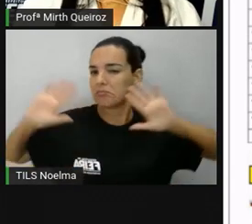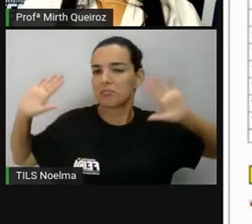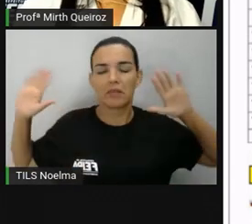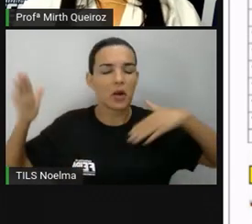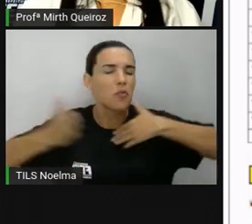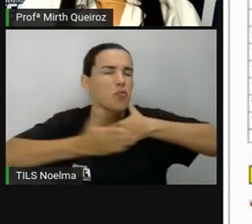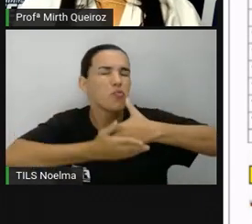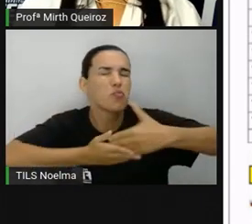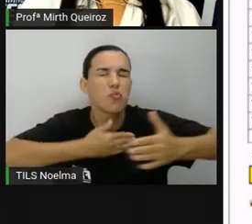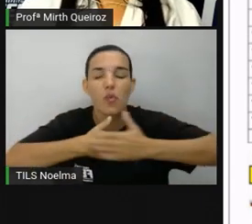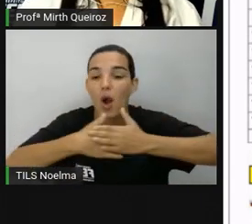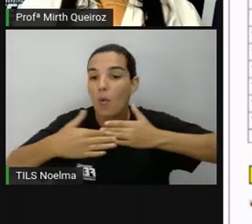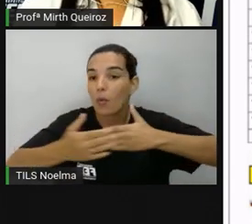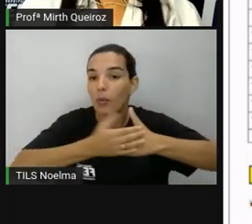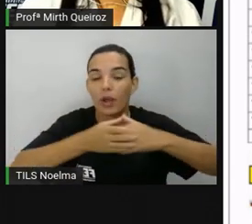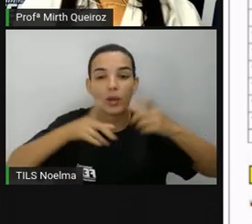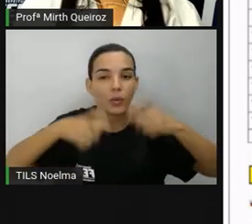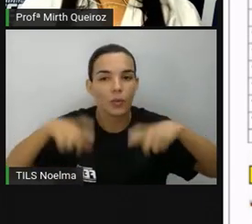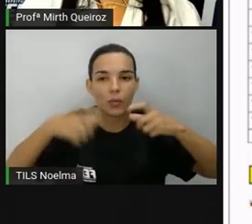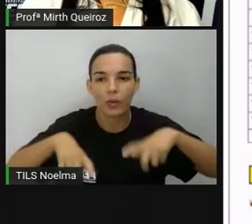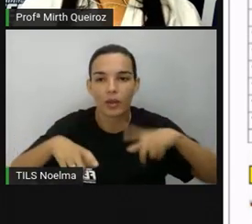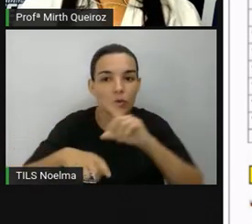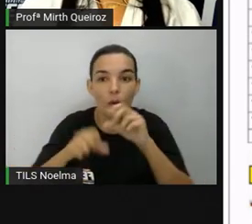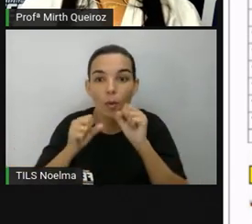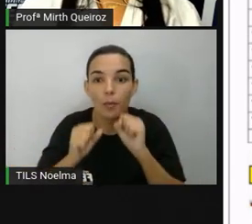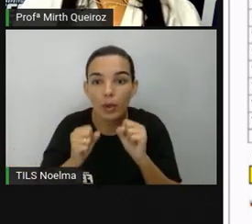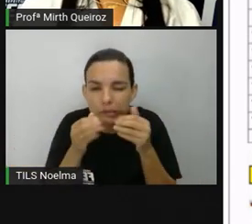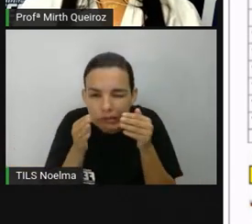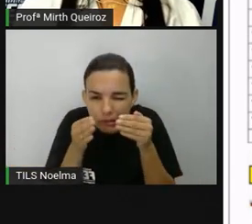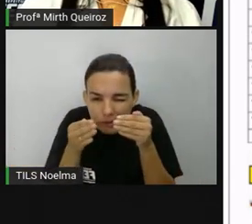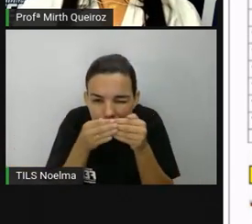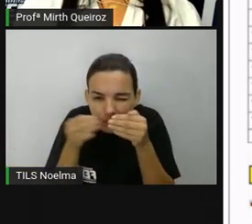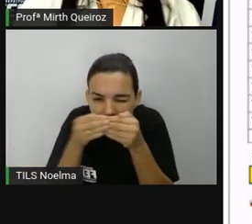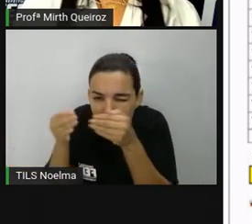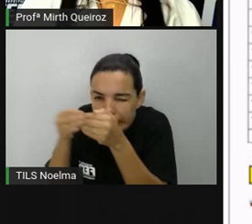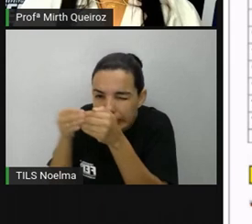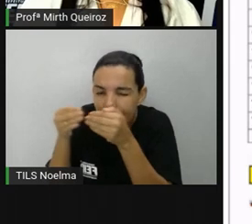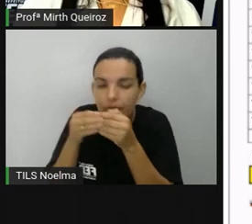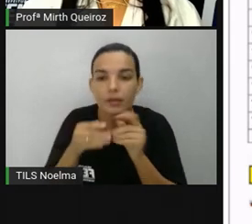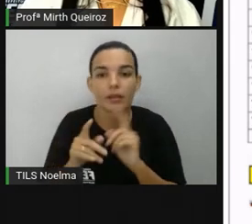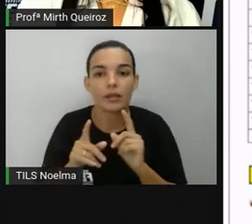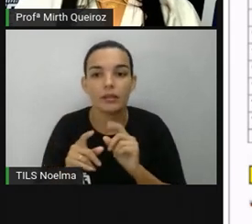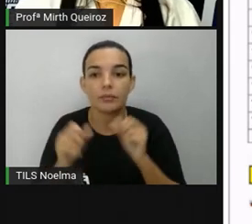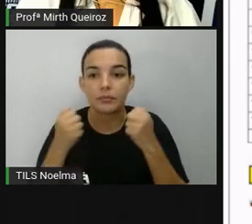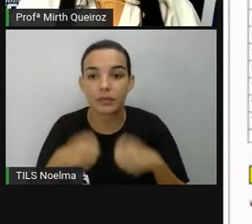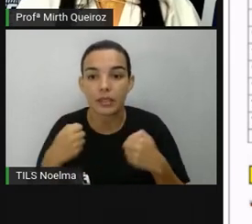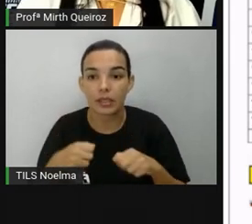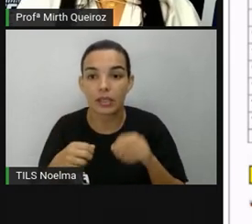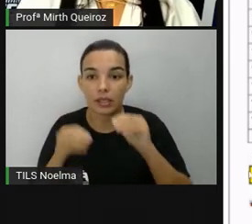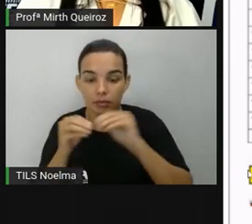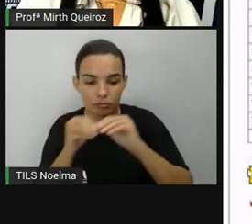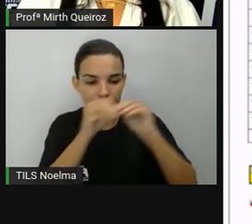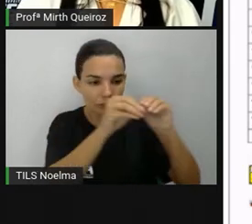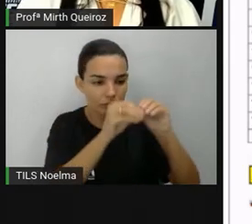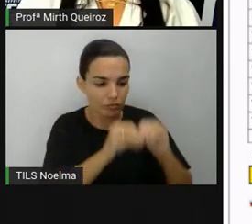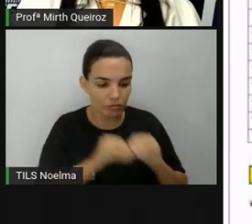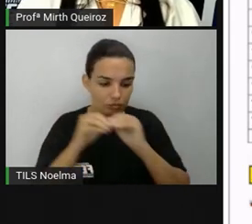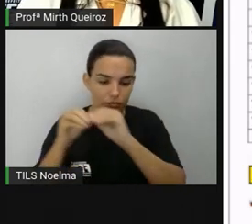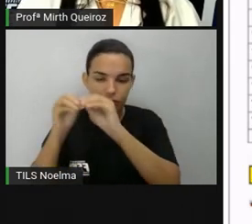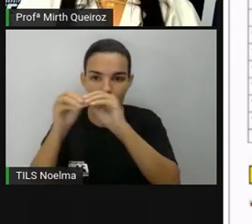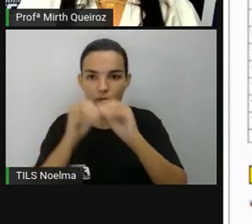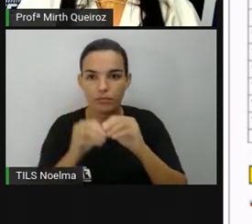ser qualquer lugar, mas elas não podem estar coladinhas não, viu, gente? Tem que ser em locais diferentes. Vocês vão